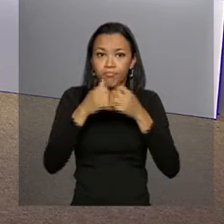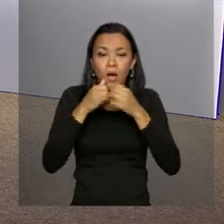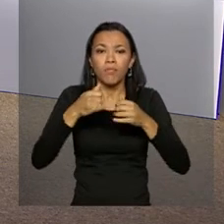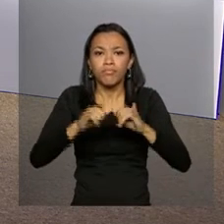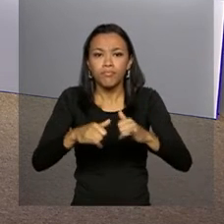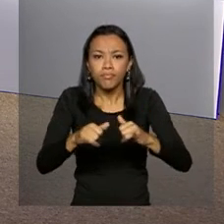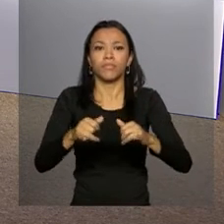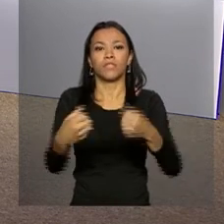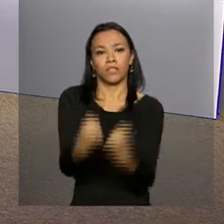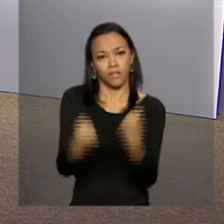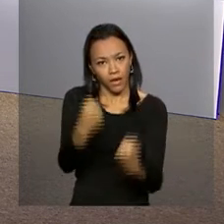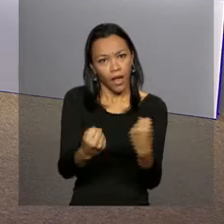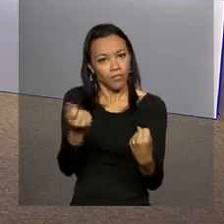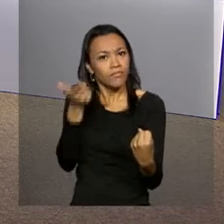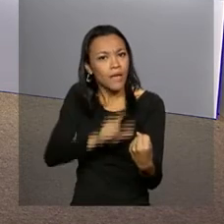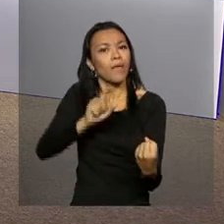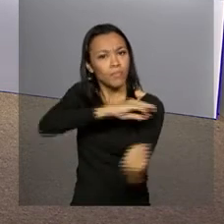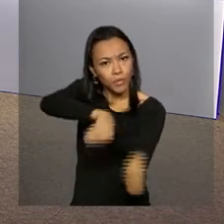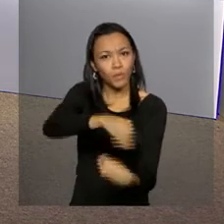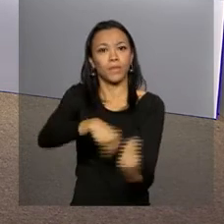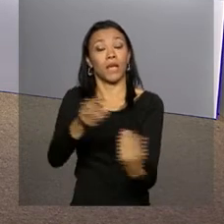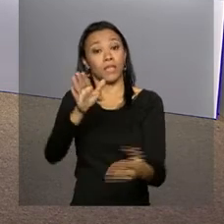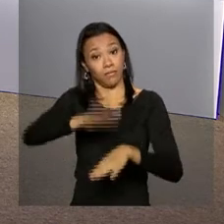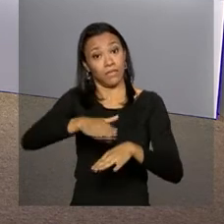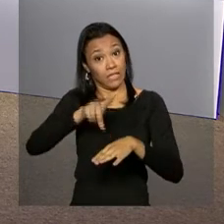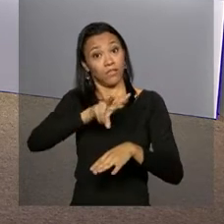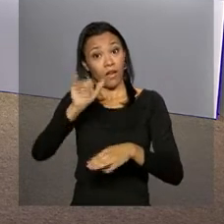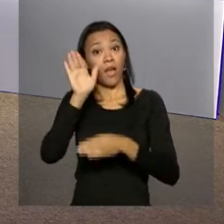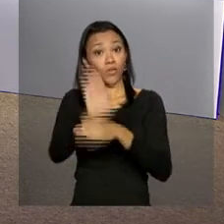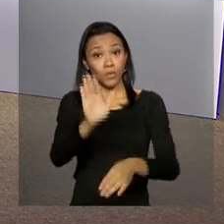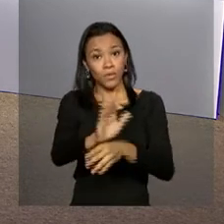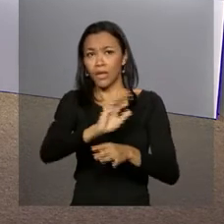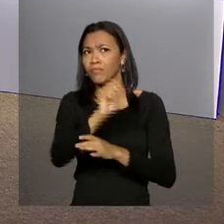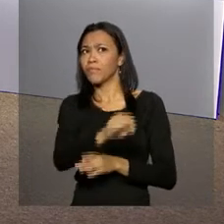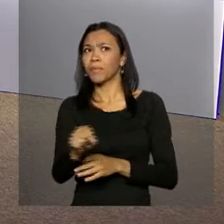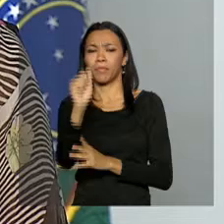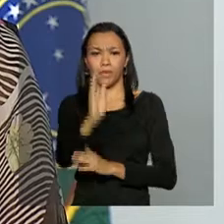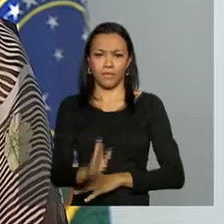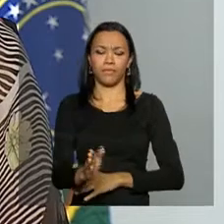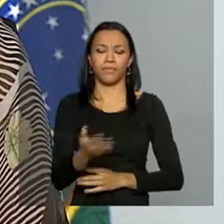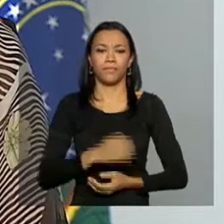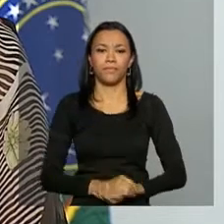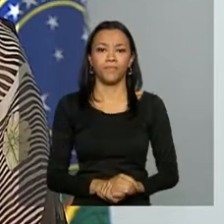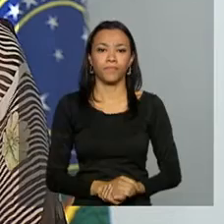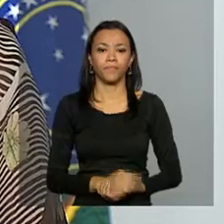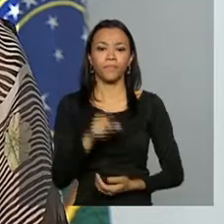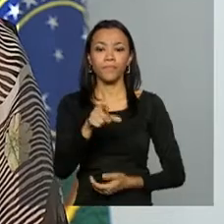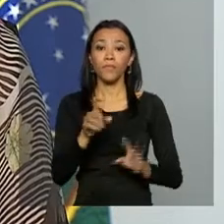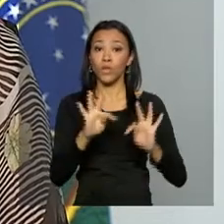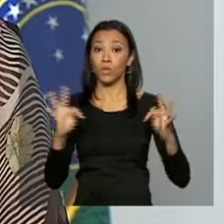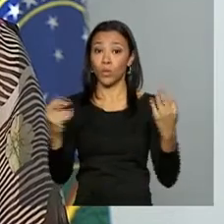utilização da mistura. De acordo com a presidenta, a iniciativa vai beneficiar todo o país. Todos